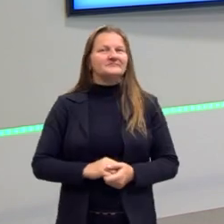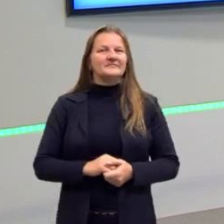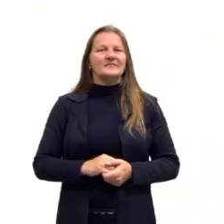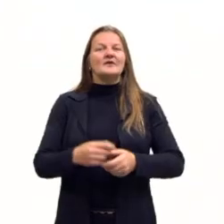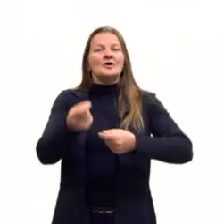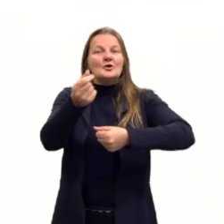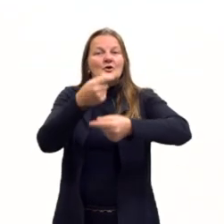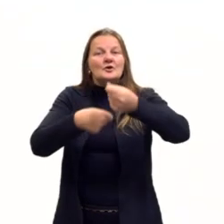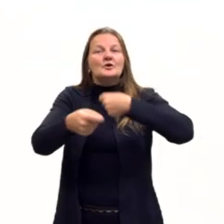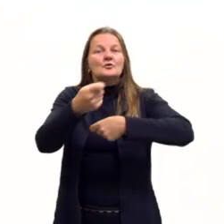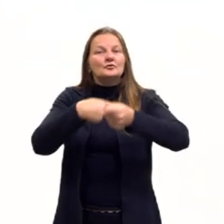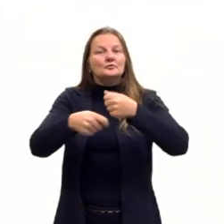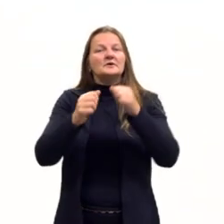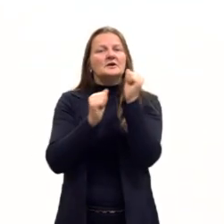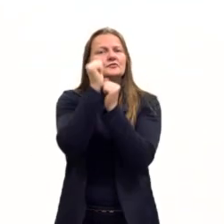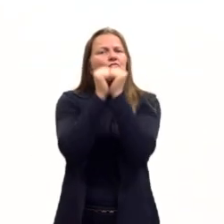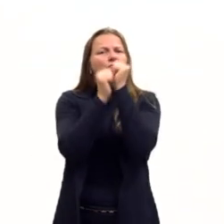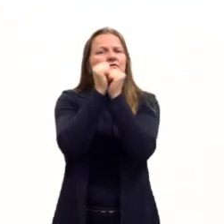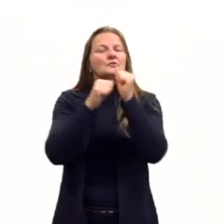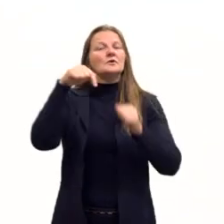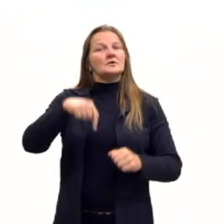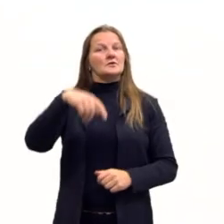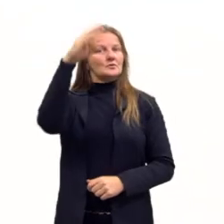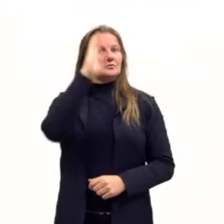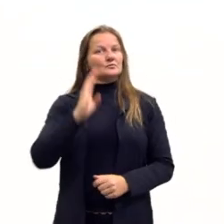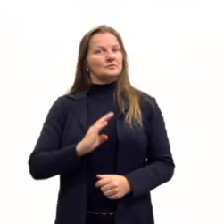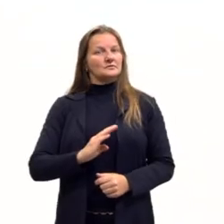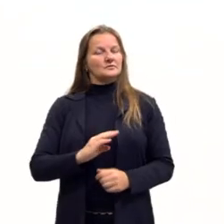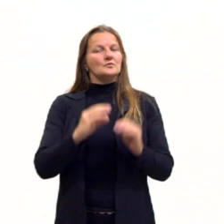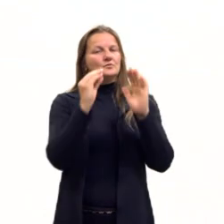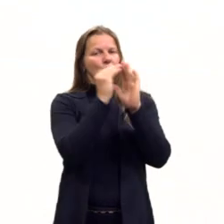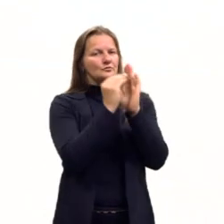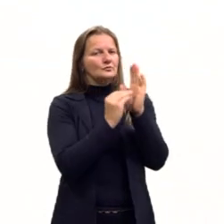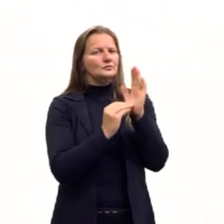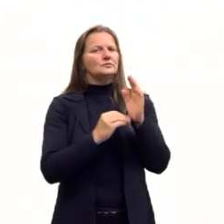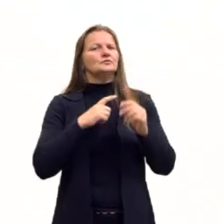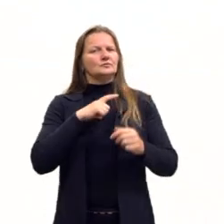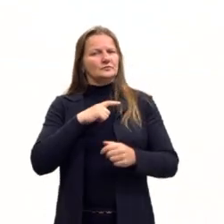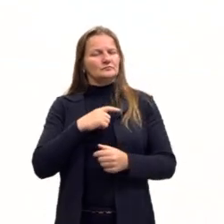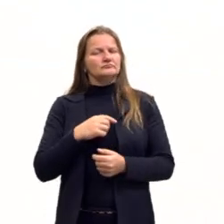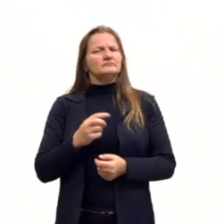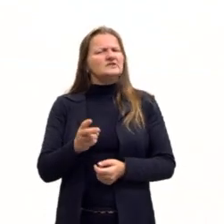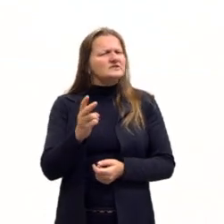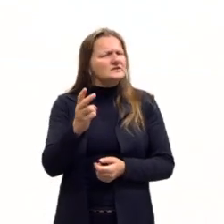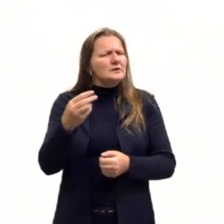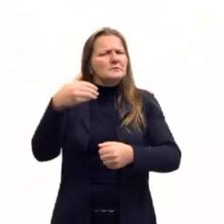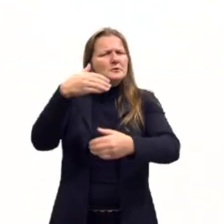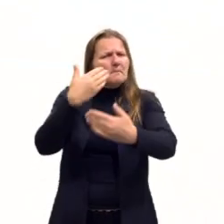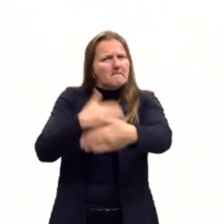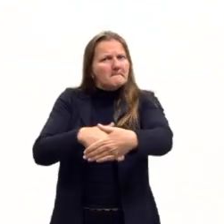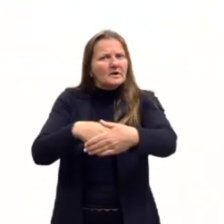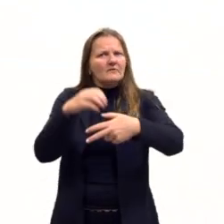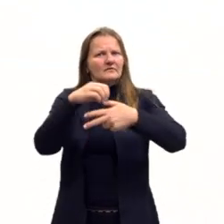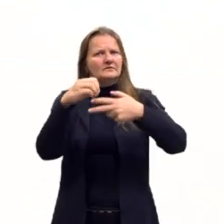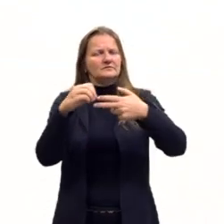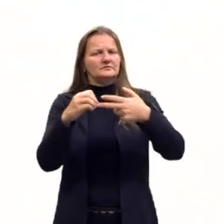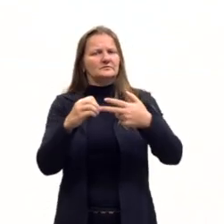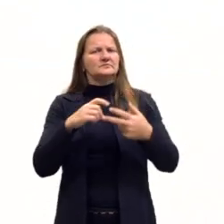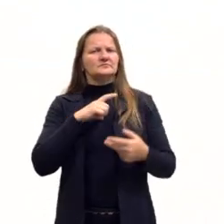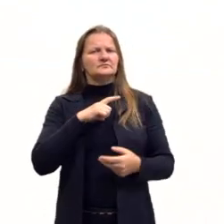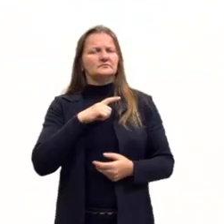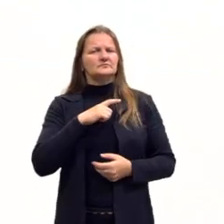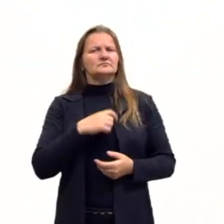Economia e industrialização no Brasil, tá, gurizada? Isso é uma matéria que cai aí como forma, né, como